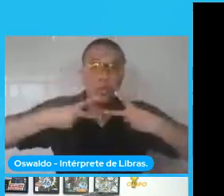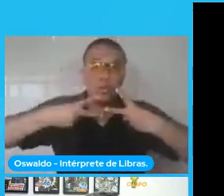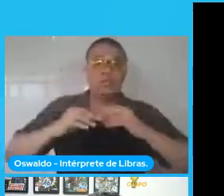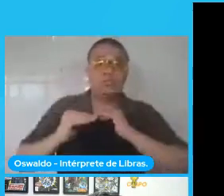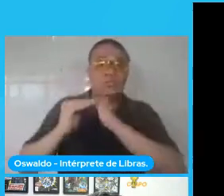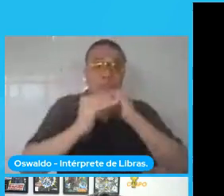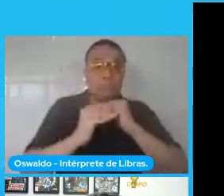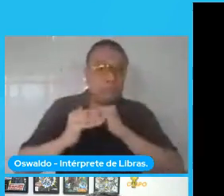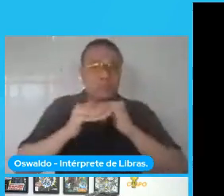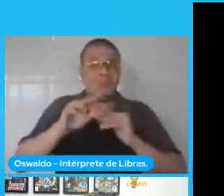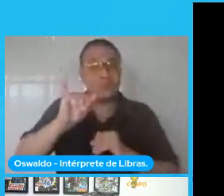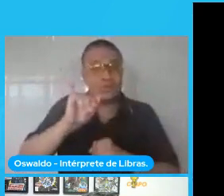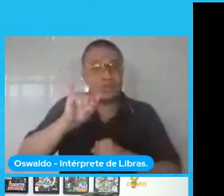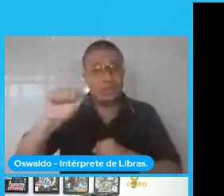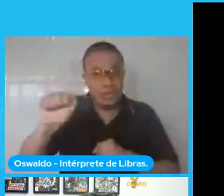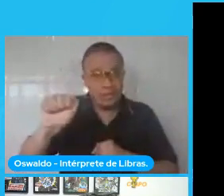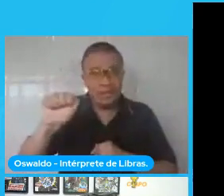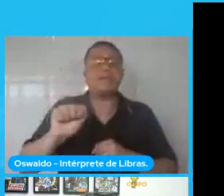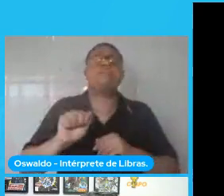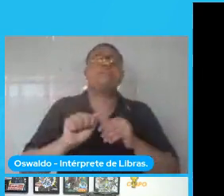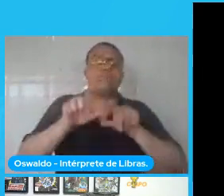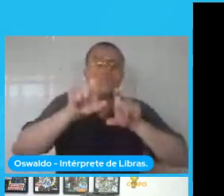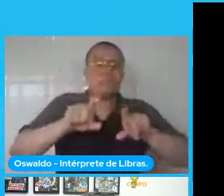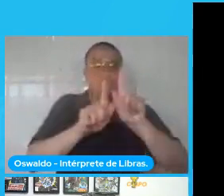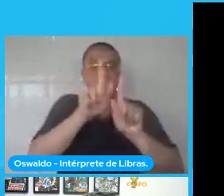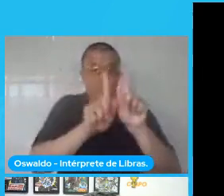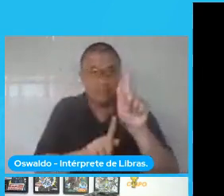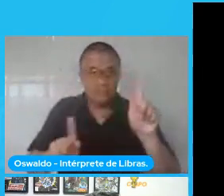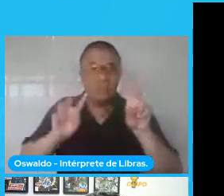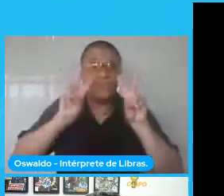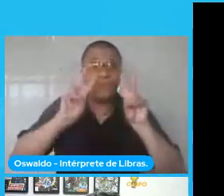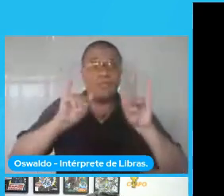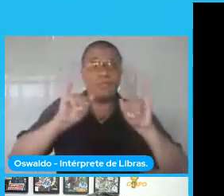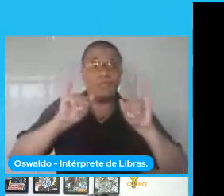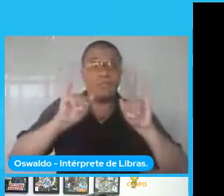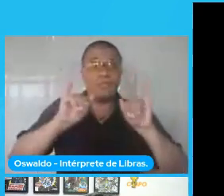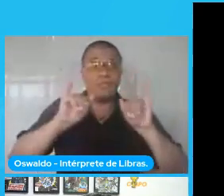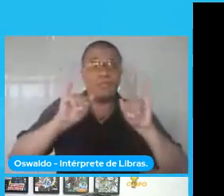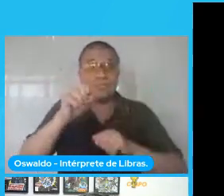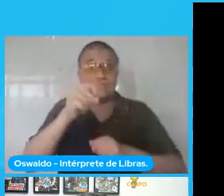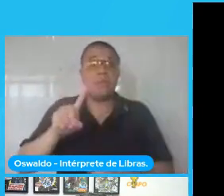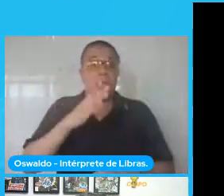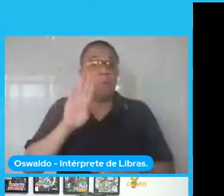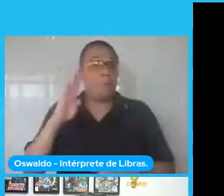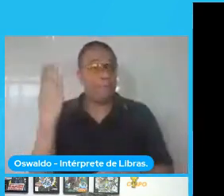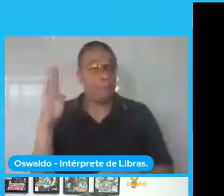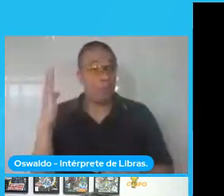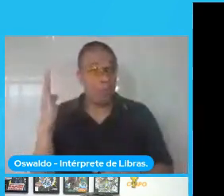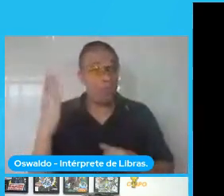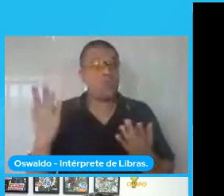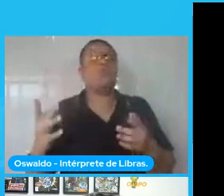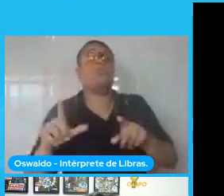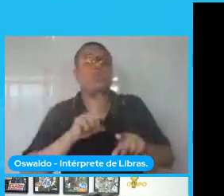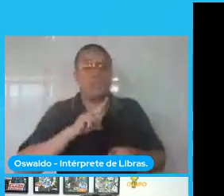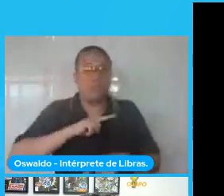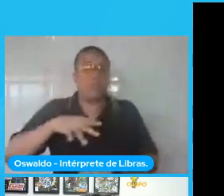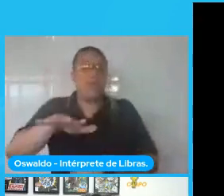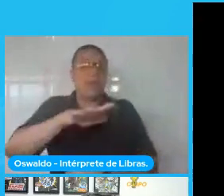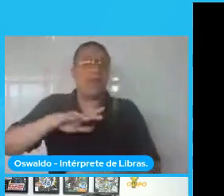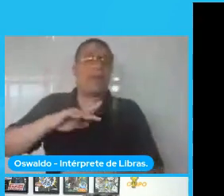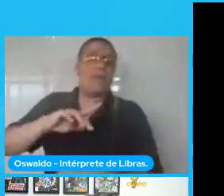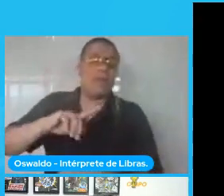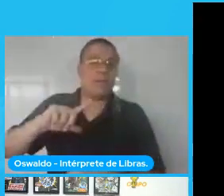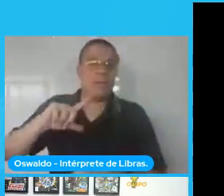gráfica, inteligência artificial, visão biológica, uma vez que, tipo, ela está atrelada diretamente com redes